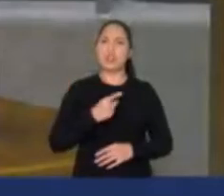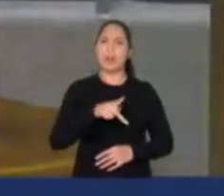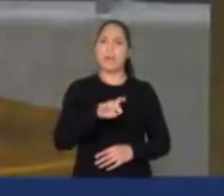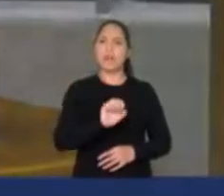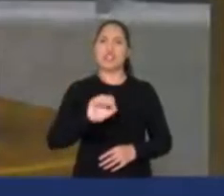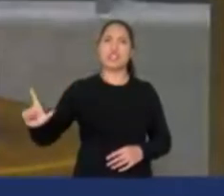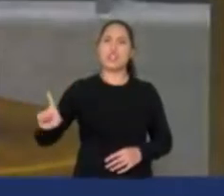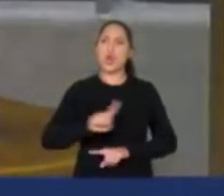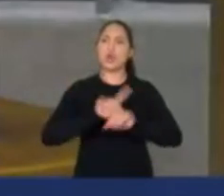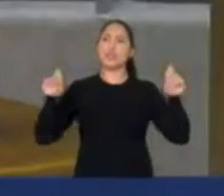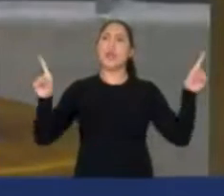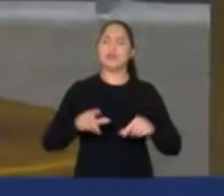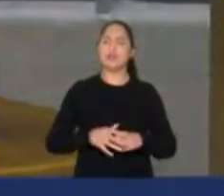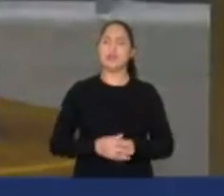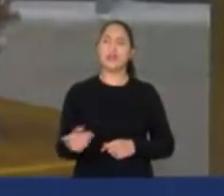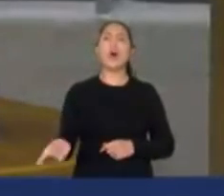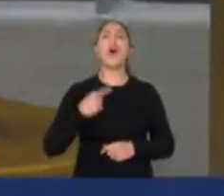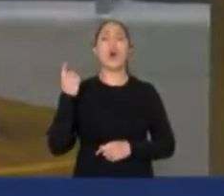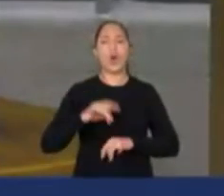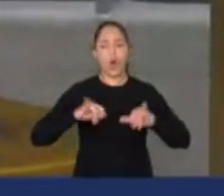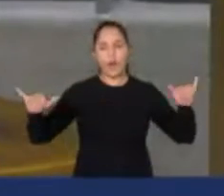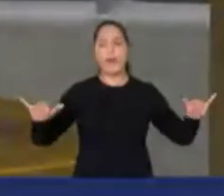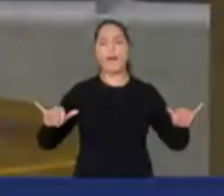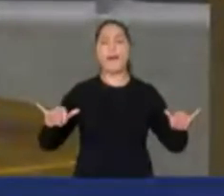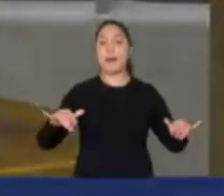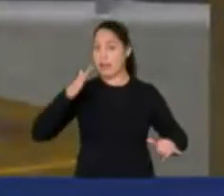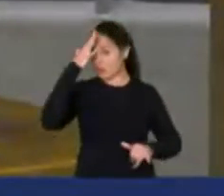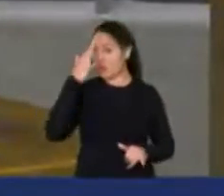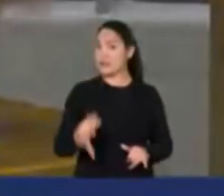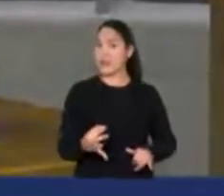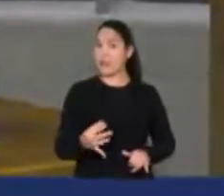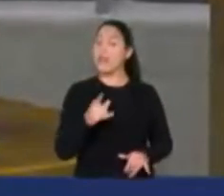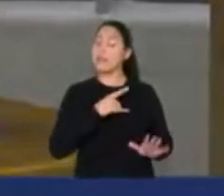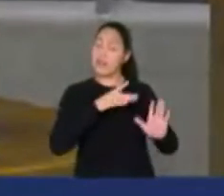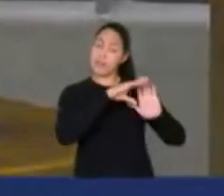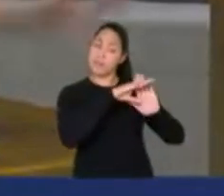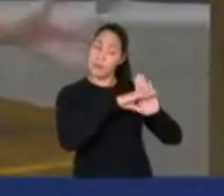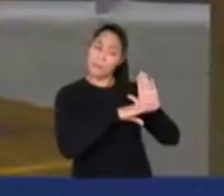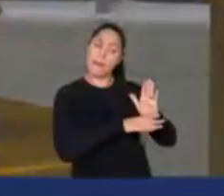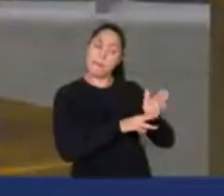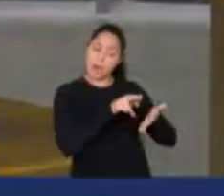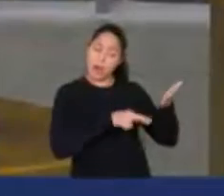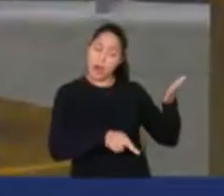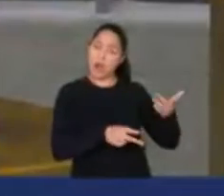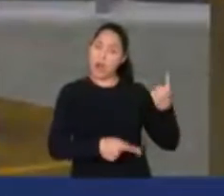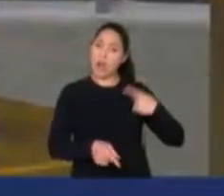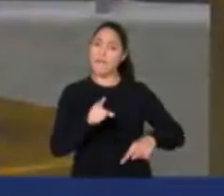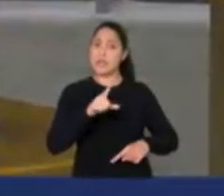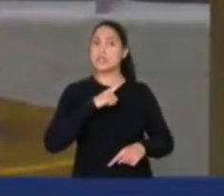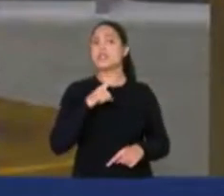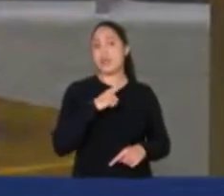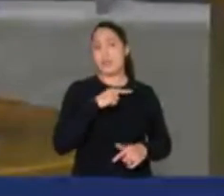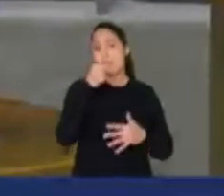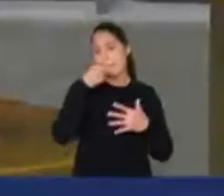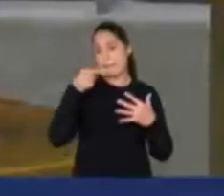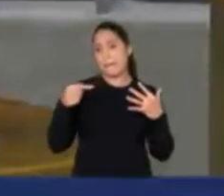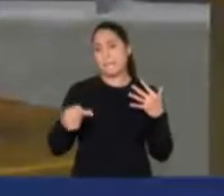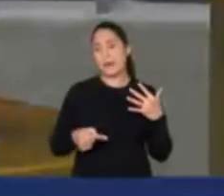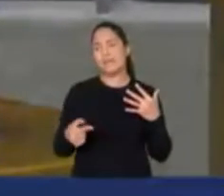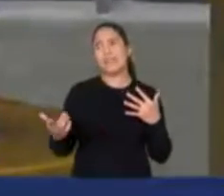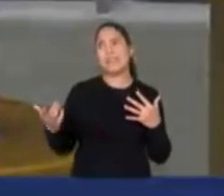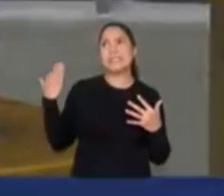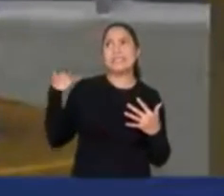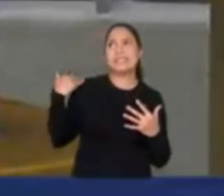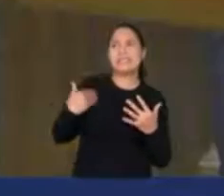reconhecendo que teve avanços no relatório perto dos retrocessos que queriam aprovar mas a